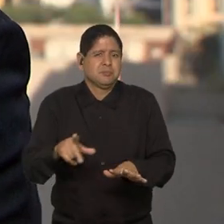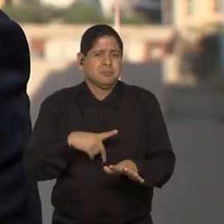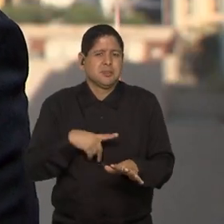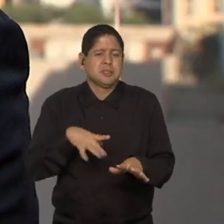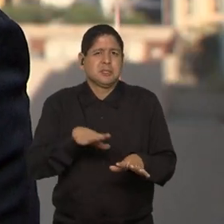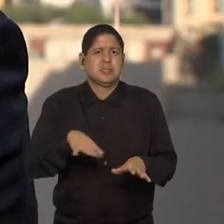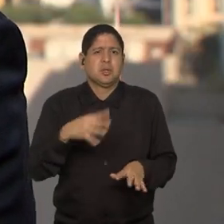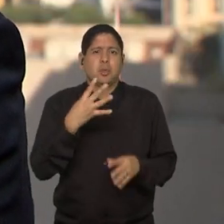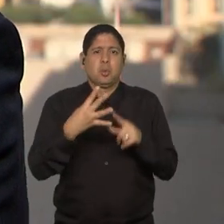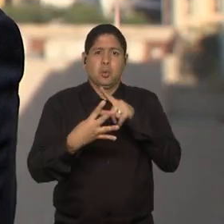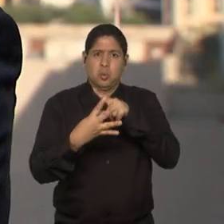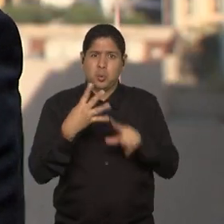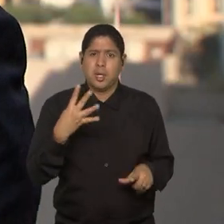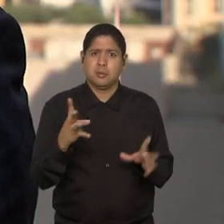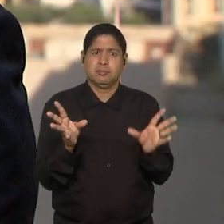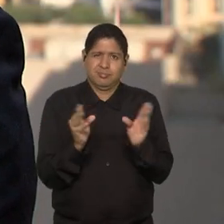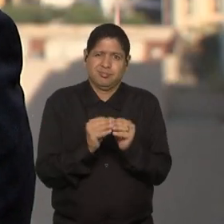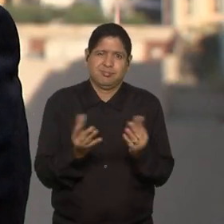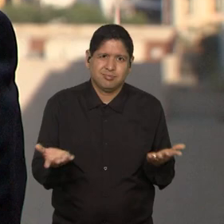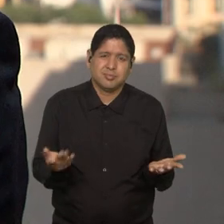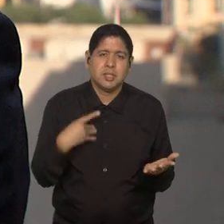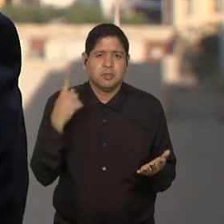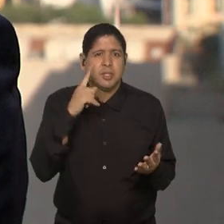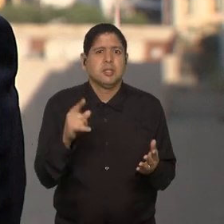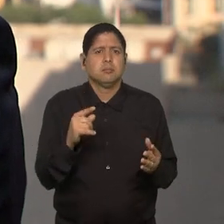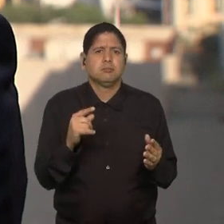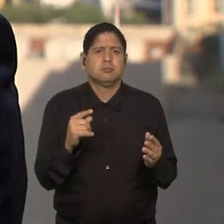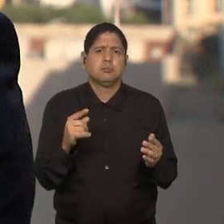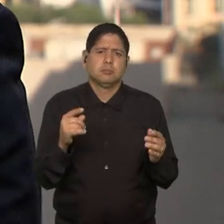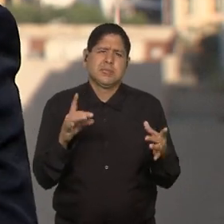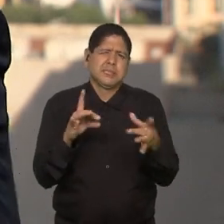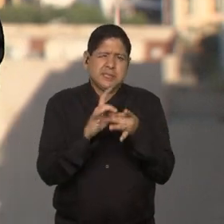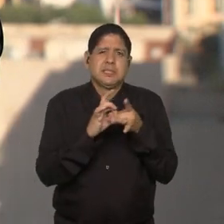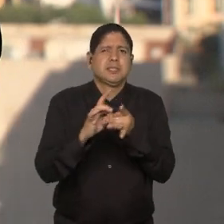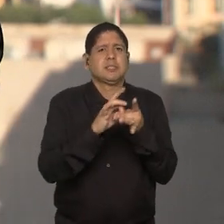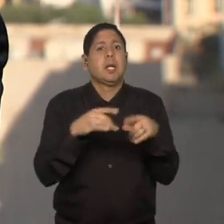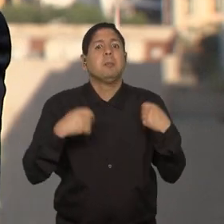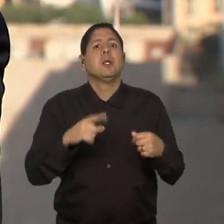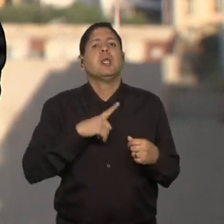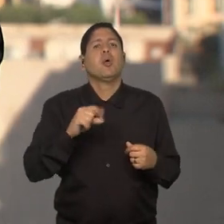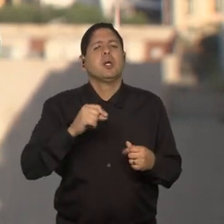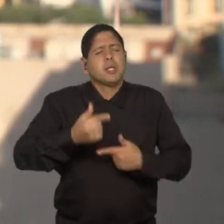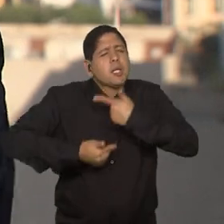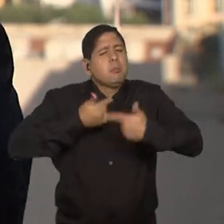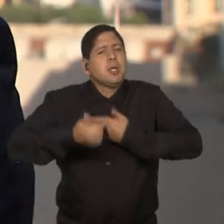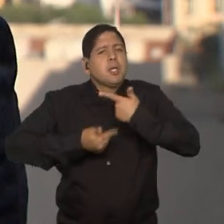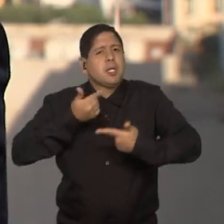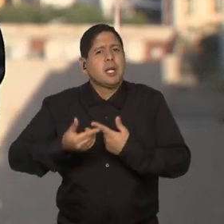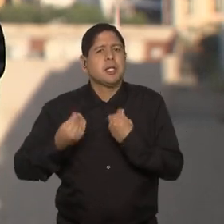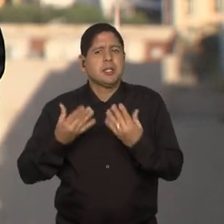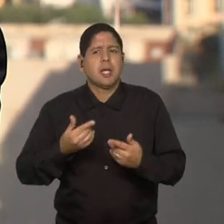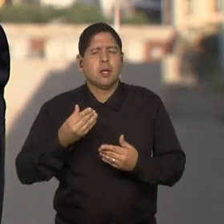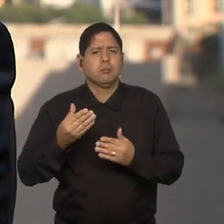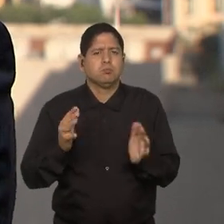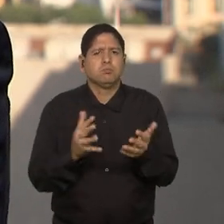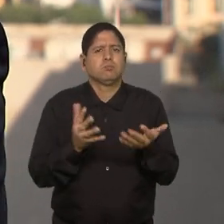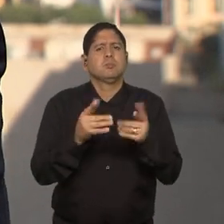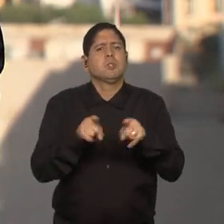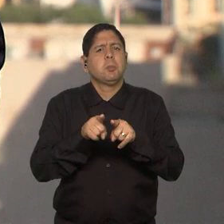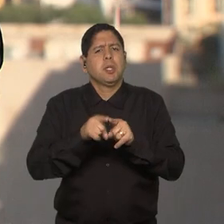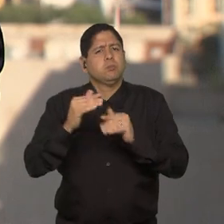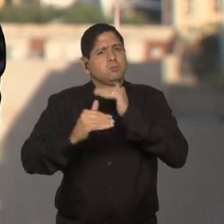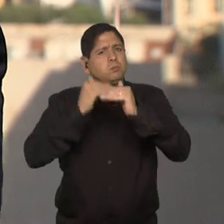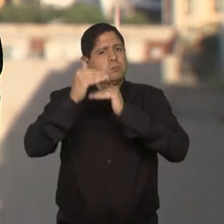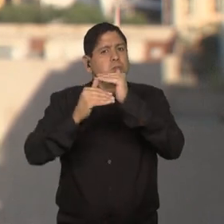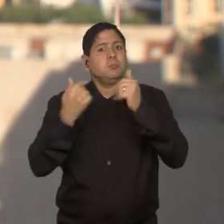de quatro formas, mas estamos em sintonia, que precisamos trabalhar para esse fomento, para esse desenvolvimento